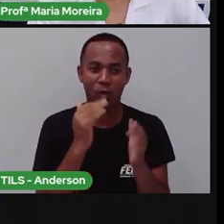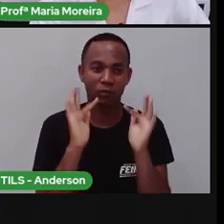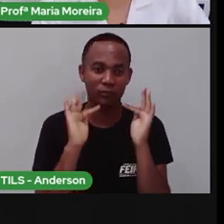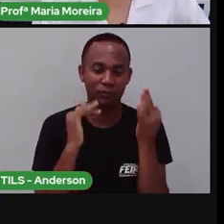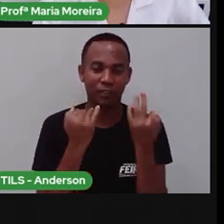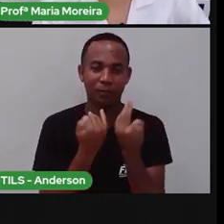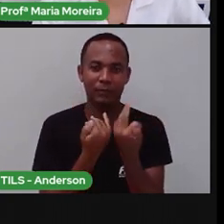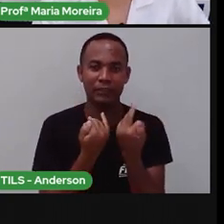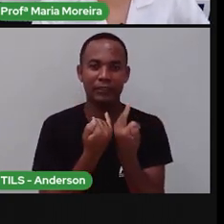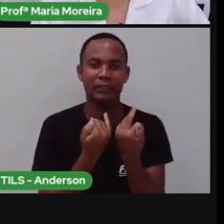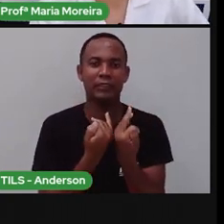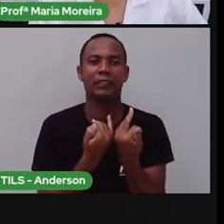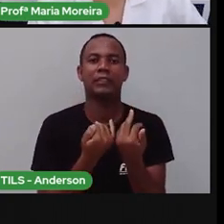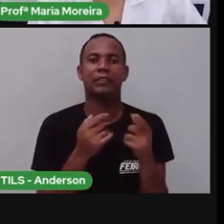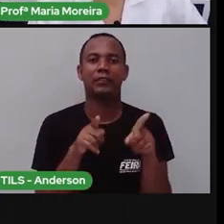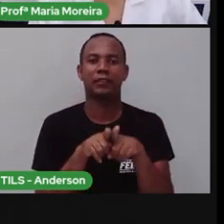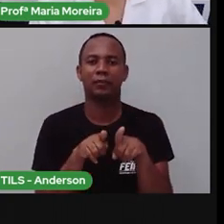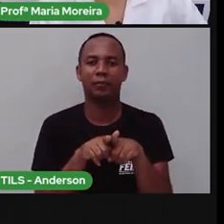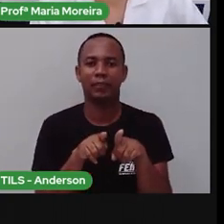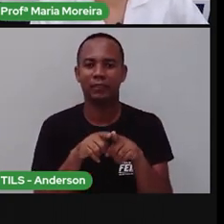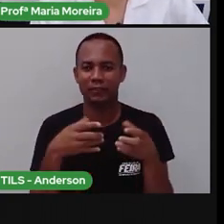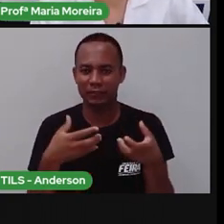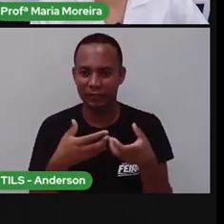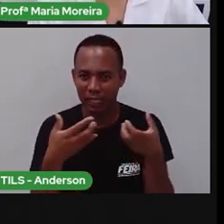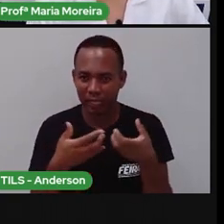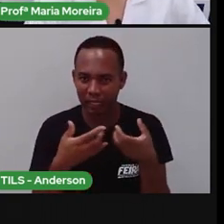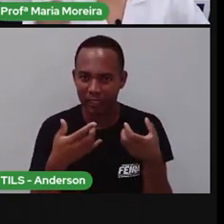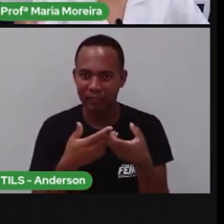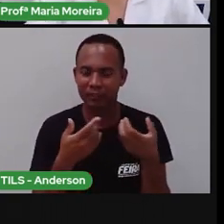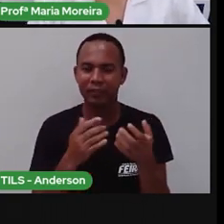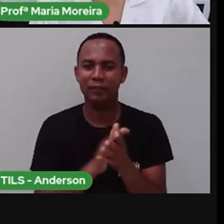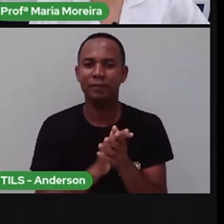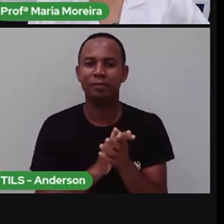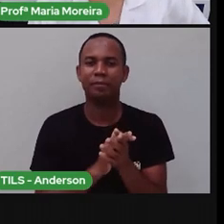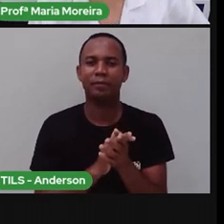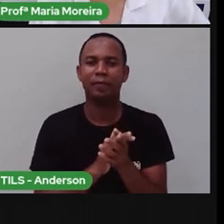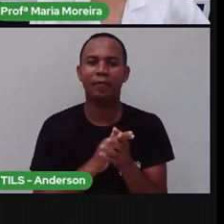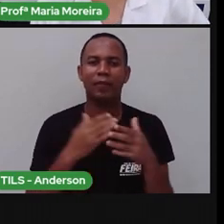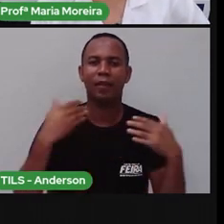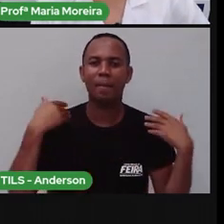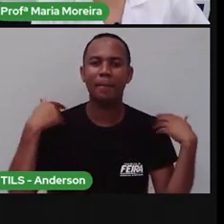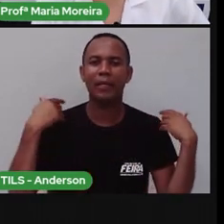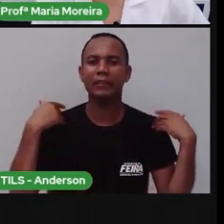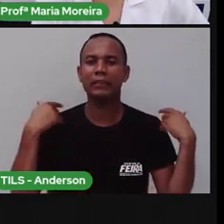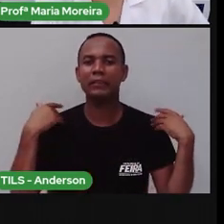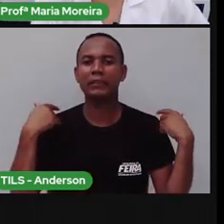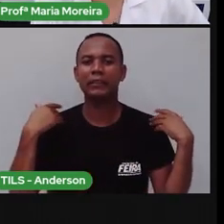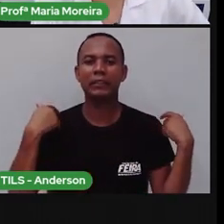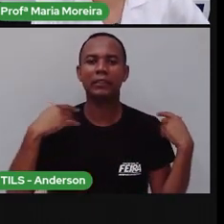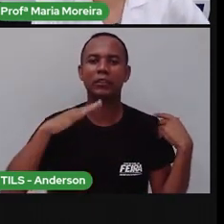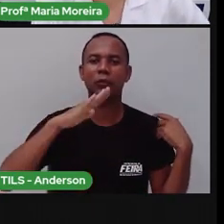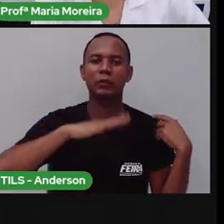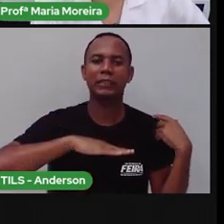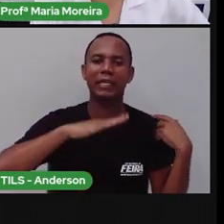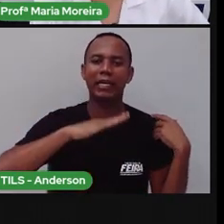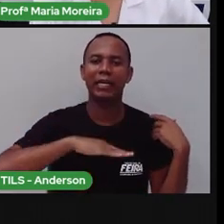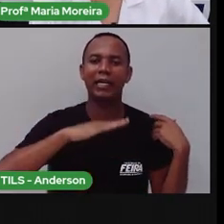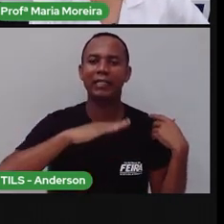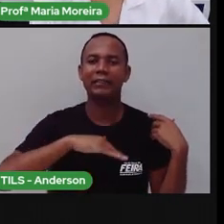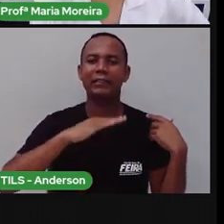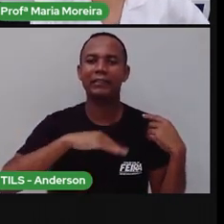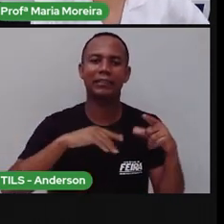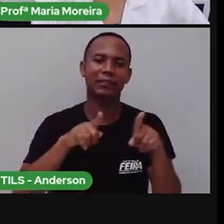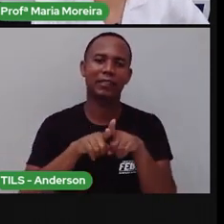né? O pessoal comendo salada, deviam ter convidado ele, já que ele disse que ele não come carne. O passeio, né? De final de tarde, ou aí de manhã, ou de final de semana.